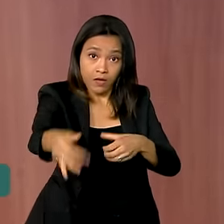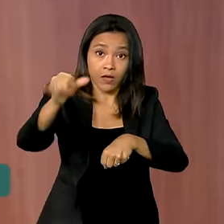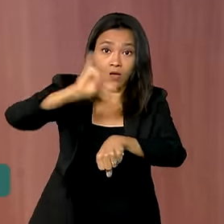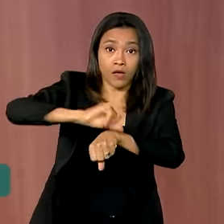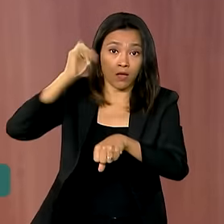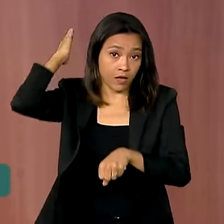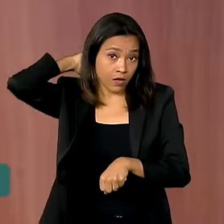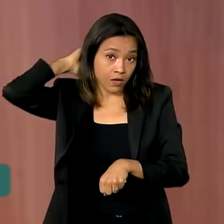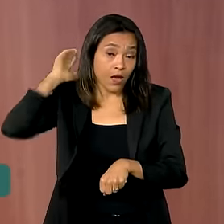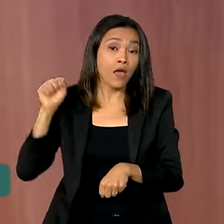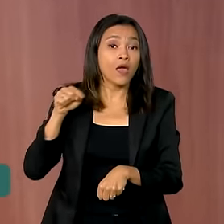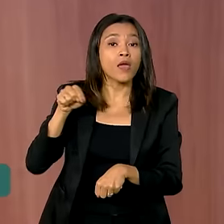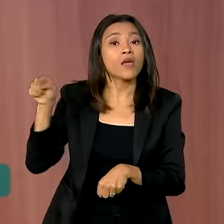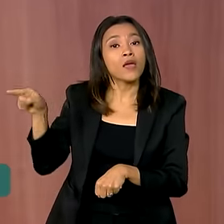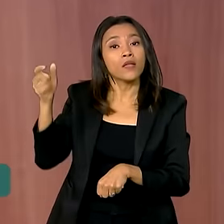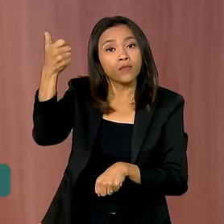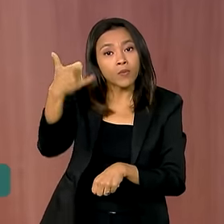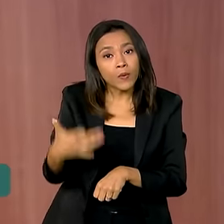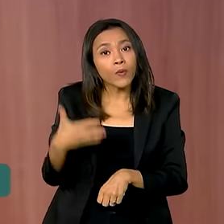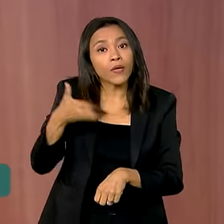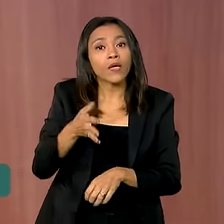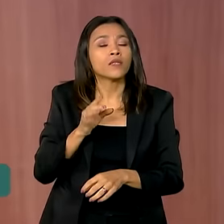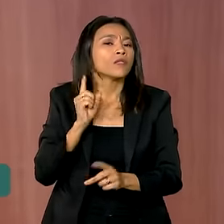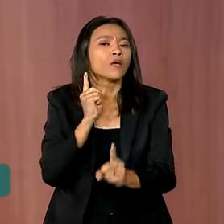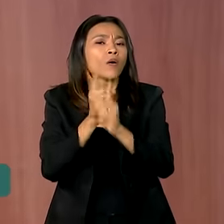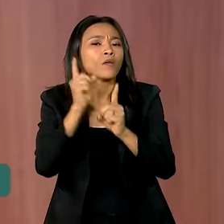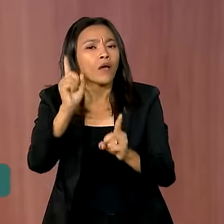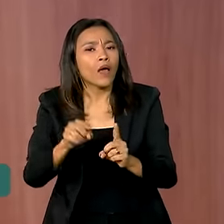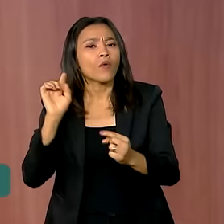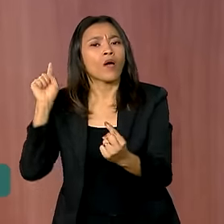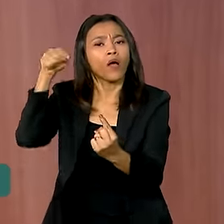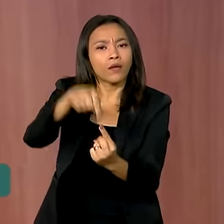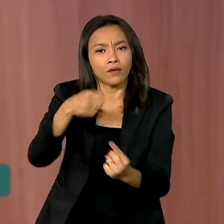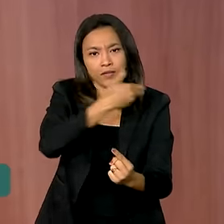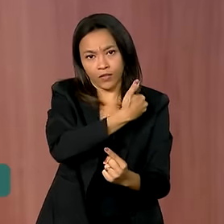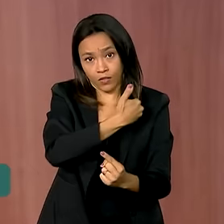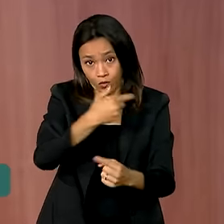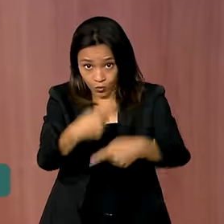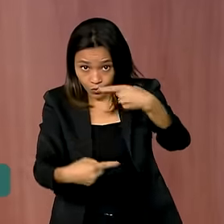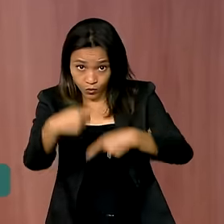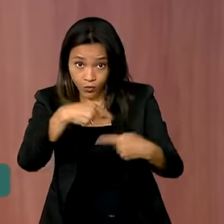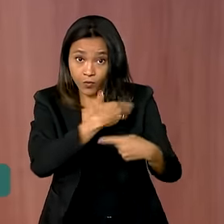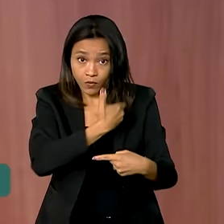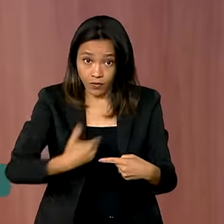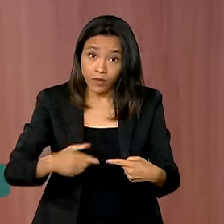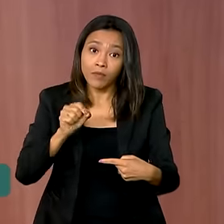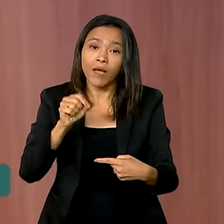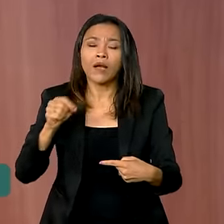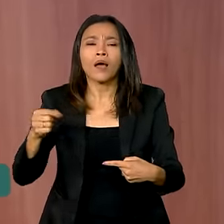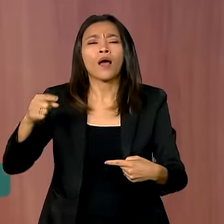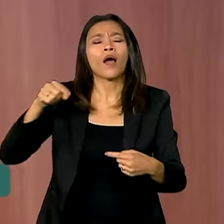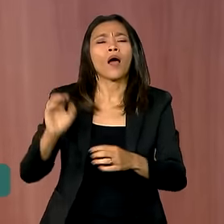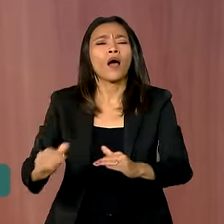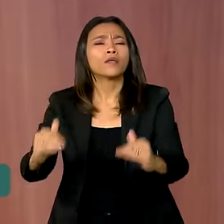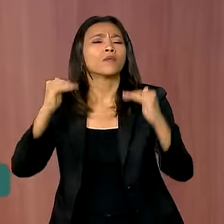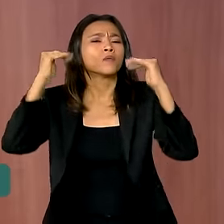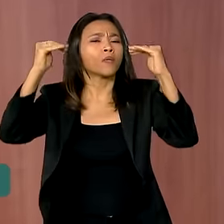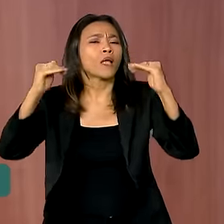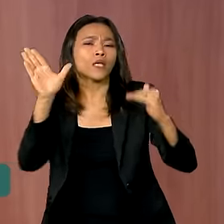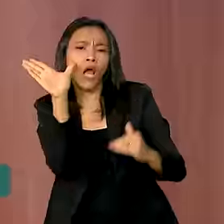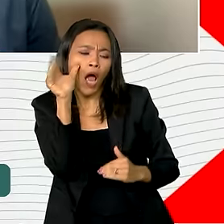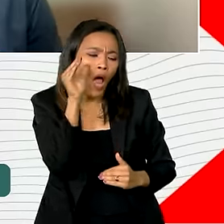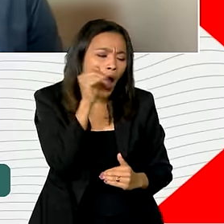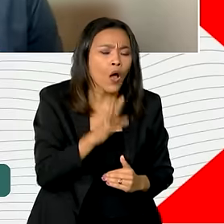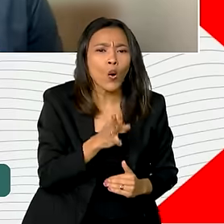que este evento é uma meta de política externa do governo para que as autoridades internacionais possam conhecer a Amazônia de